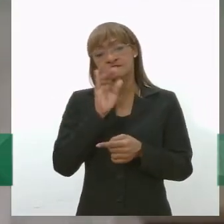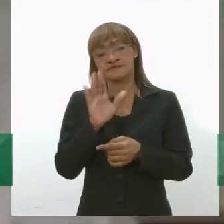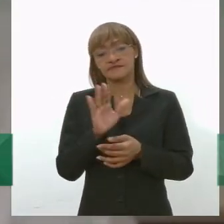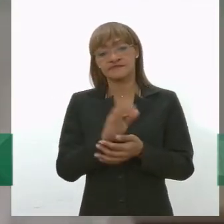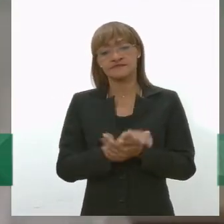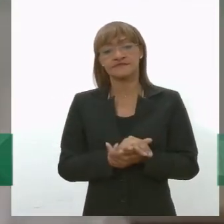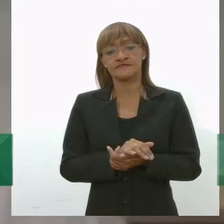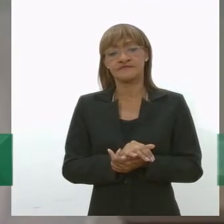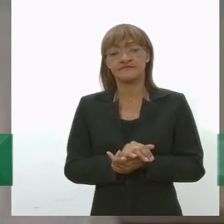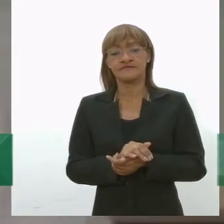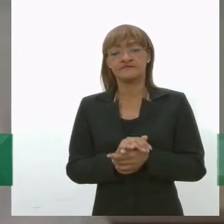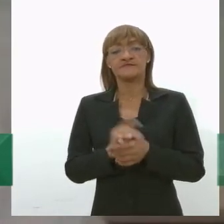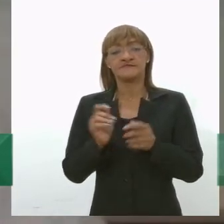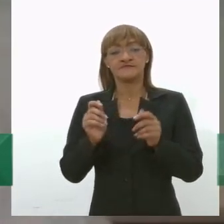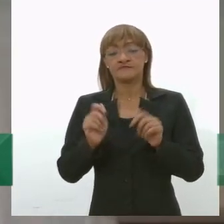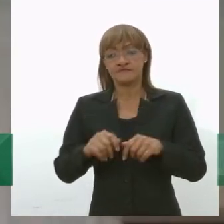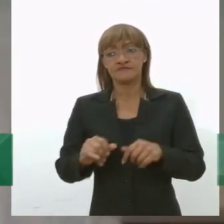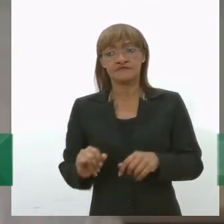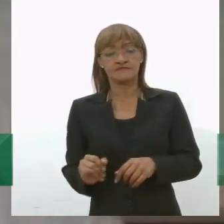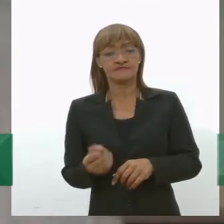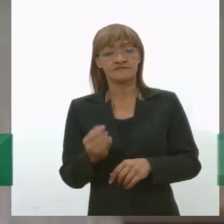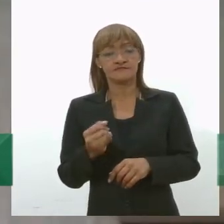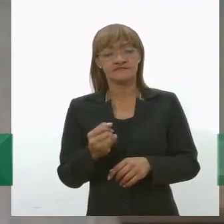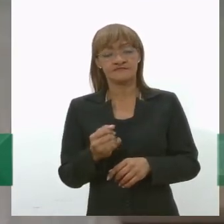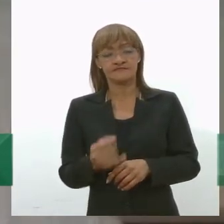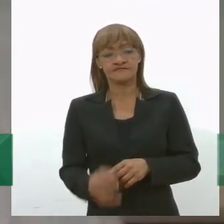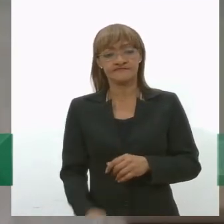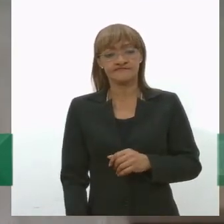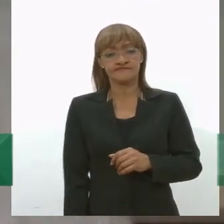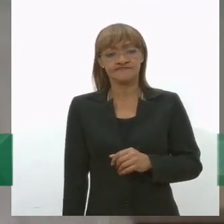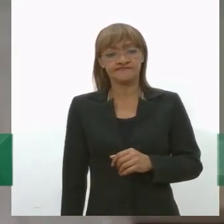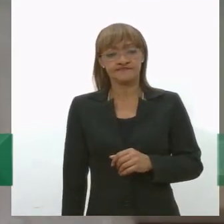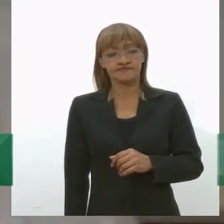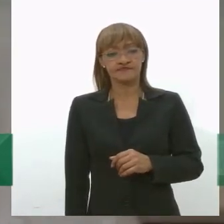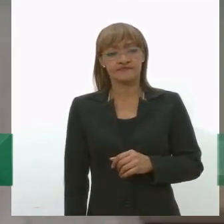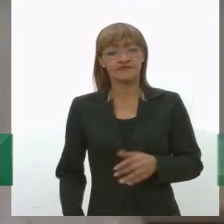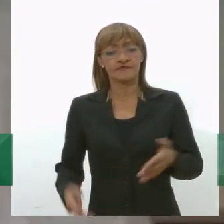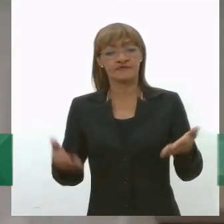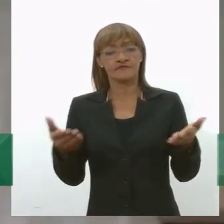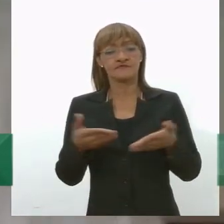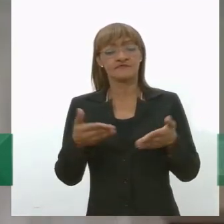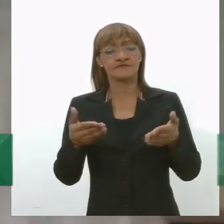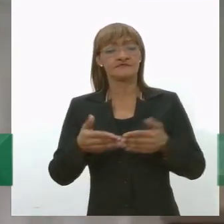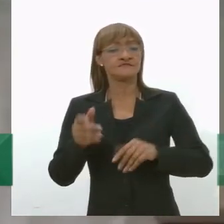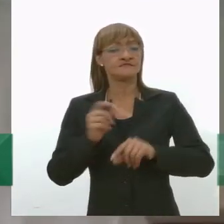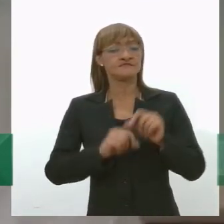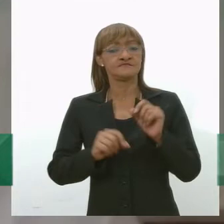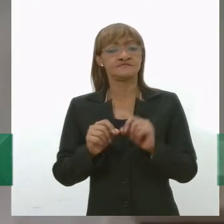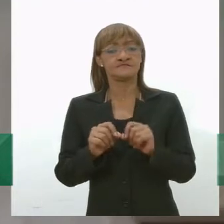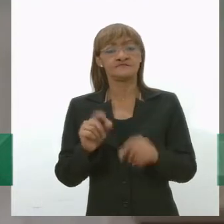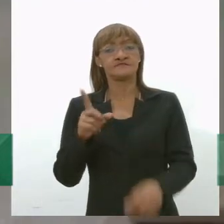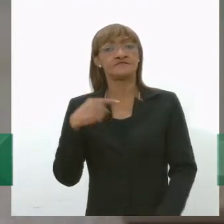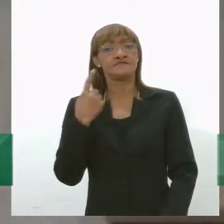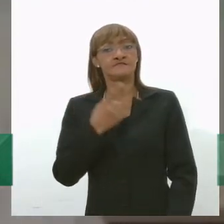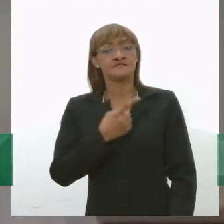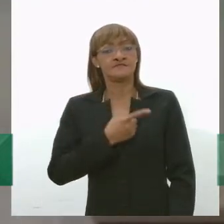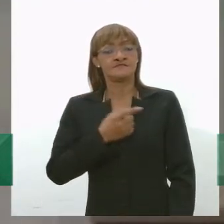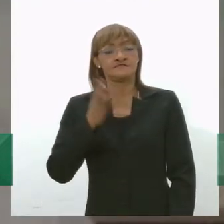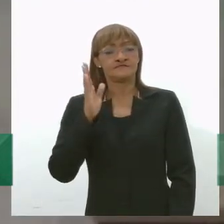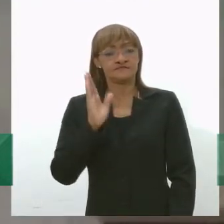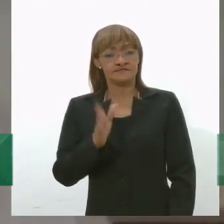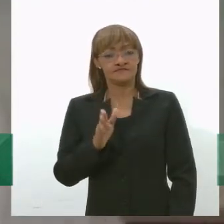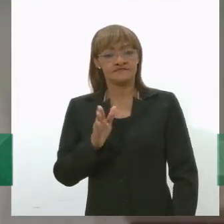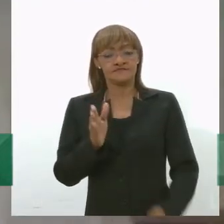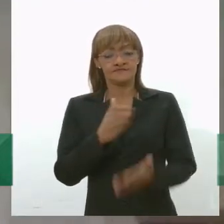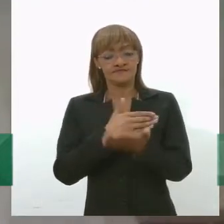serem reaproveitados. E aí, o maior desafio, então, seria a gente pegar esse resíduo e começar a implantar